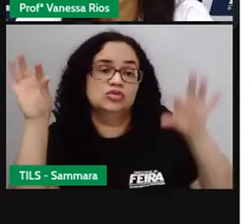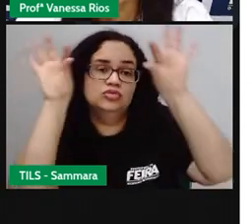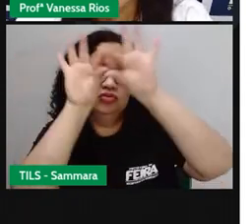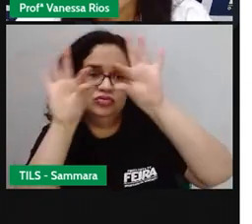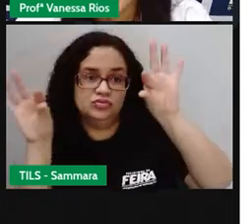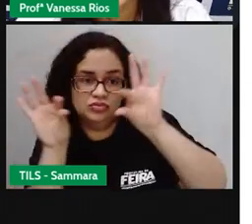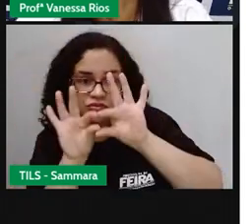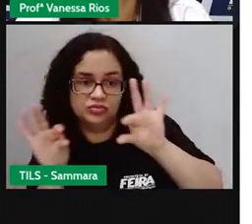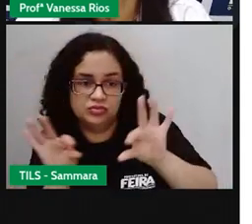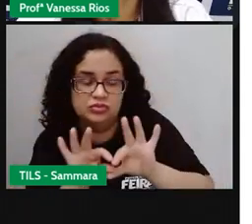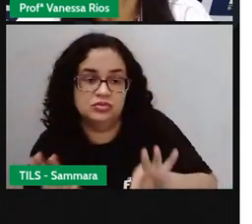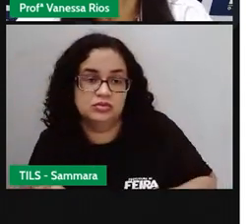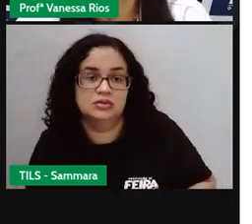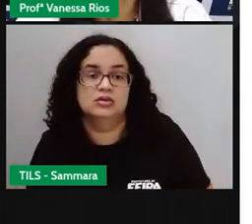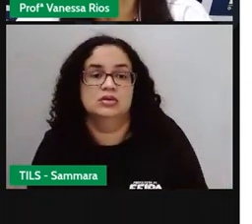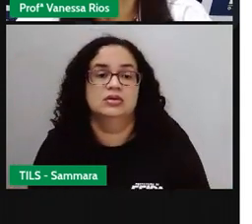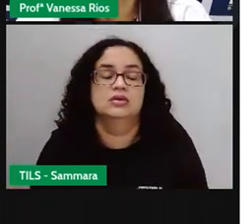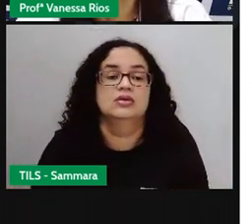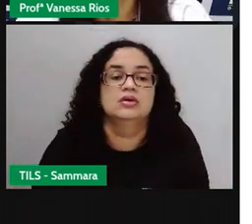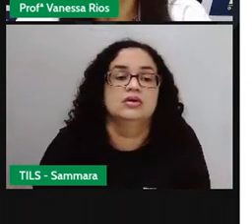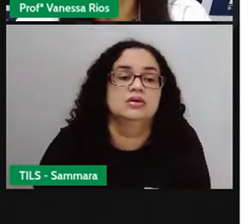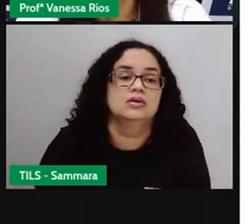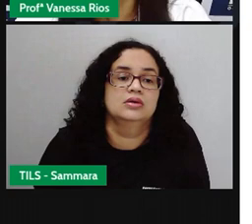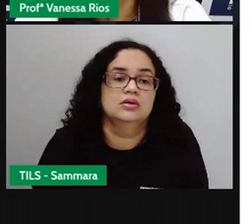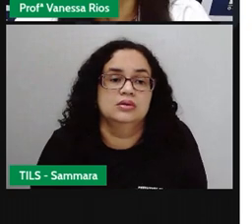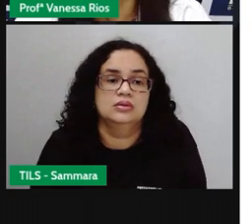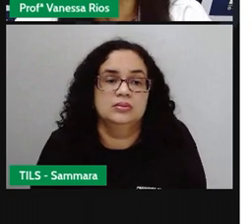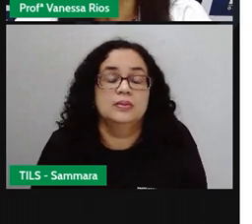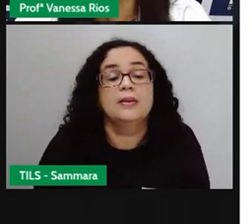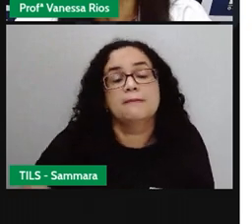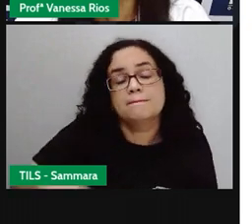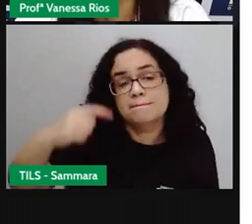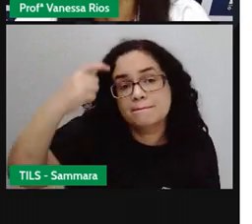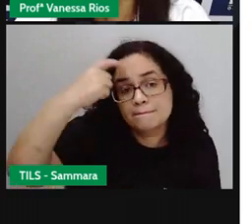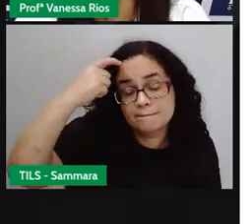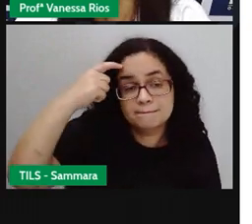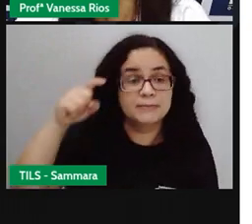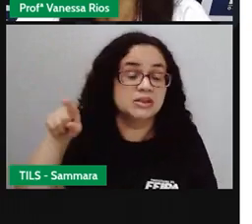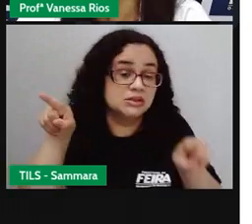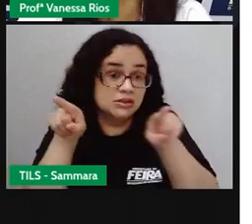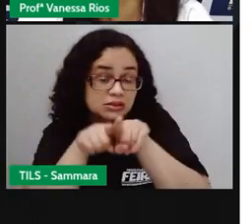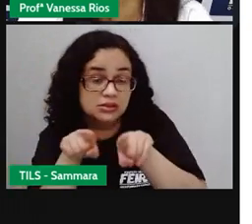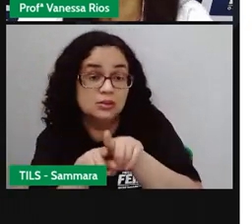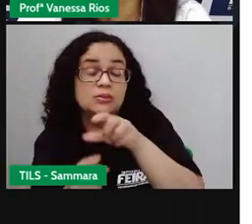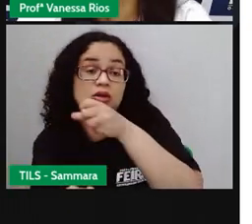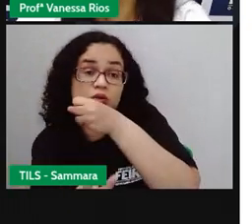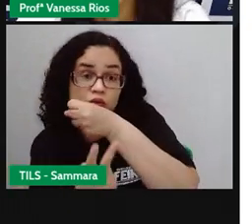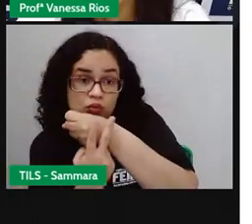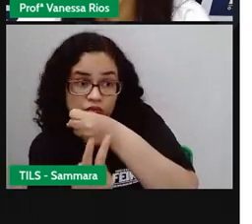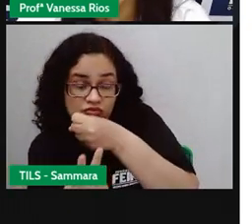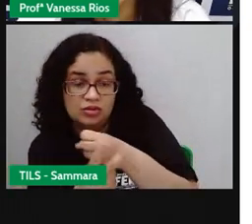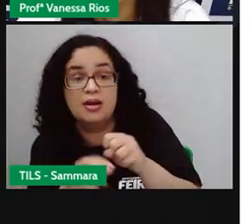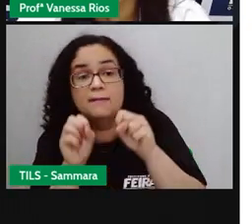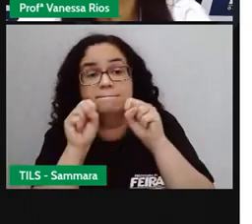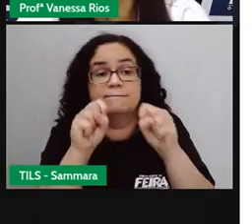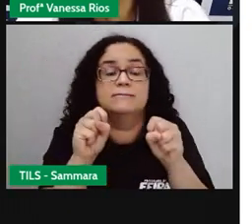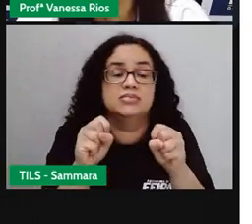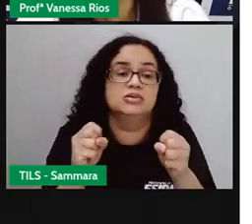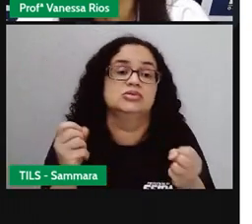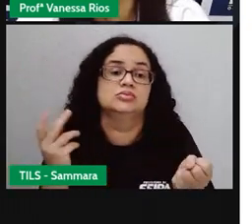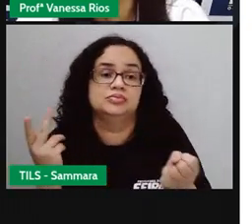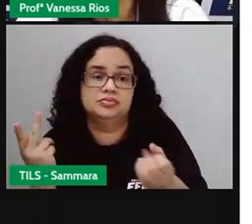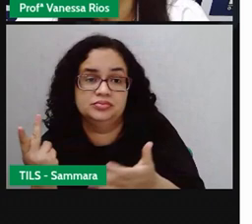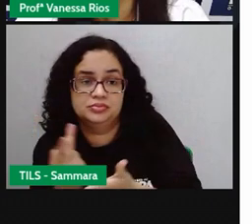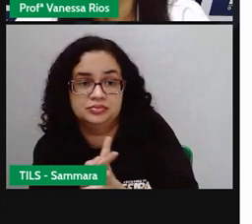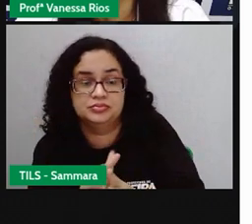podem ser formadas através dessas ações pensem também aí nos verbos que podem aparecer nessas